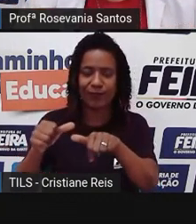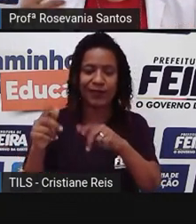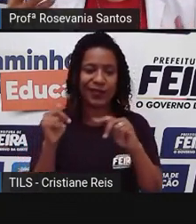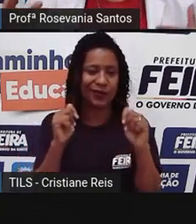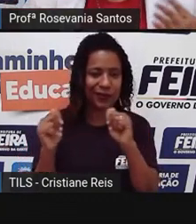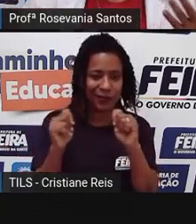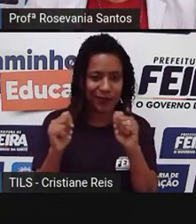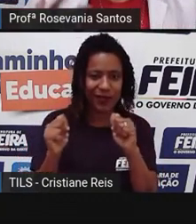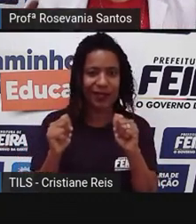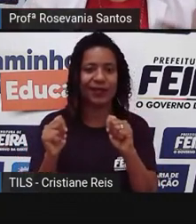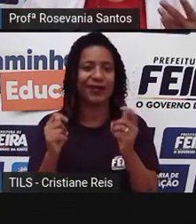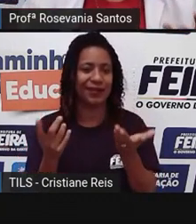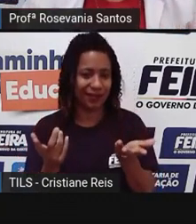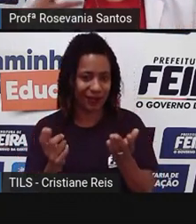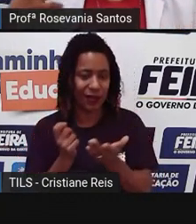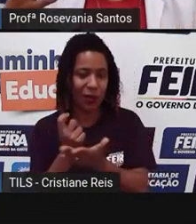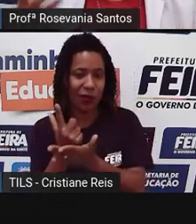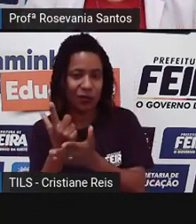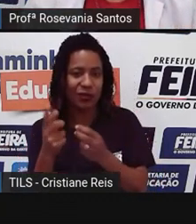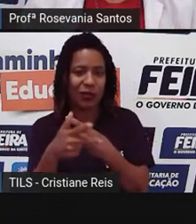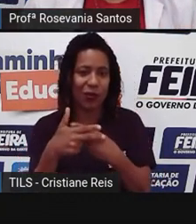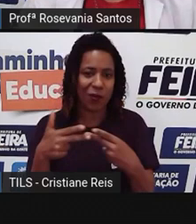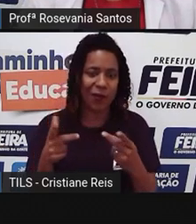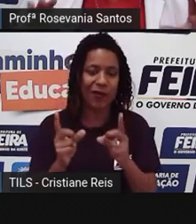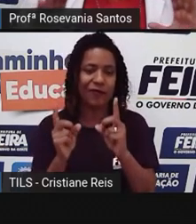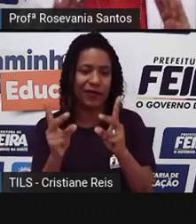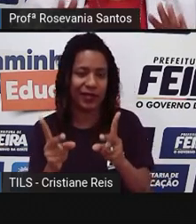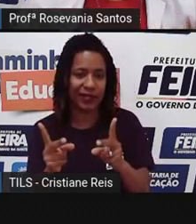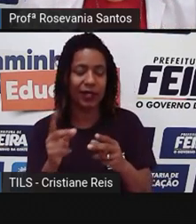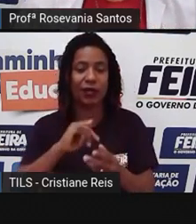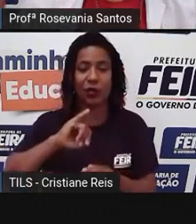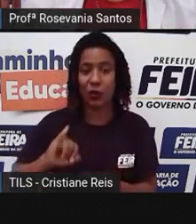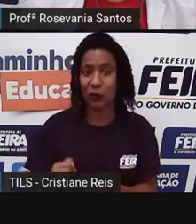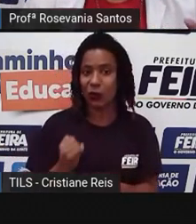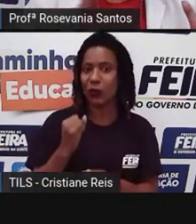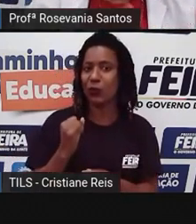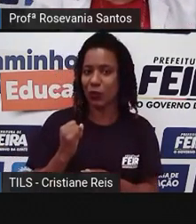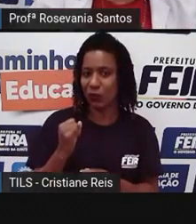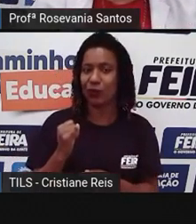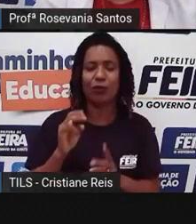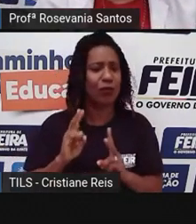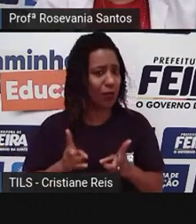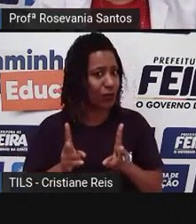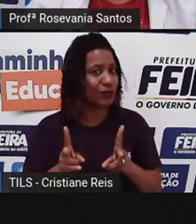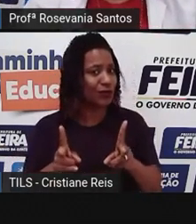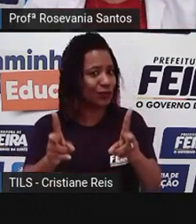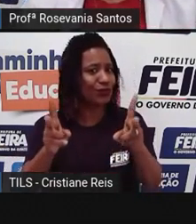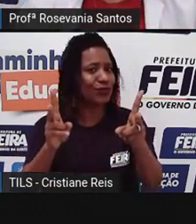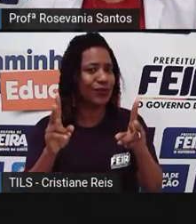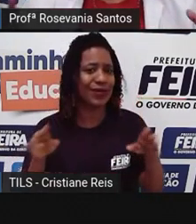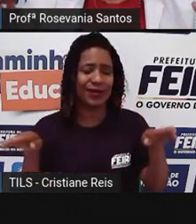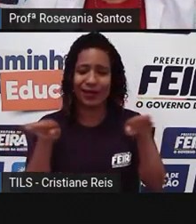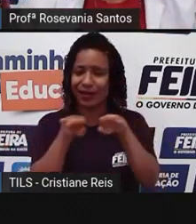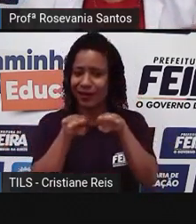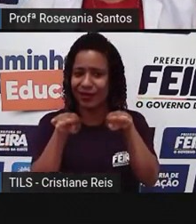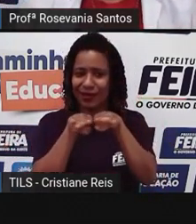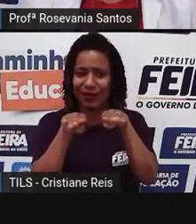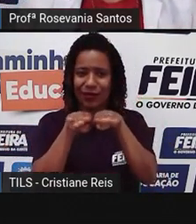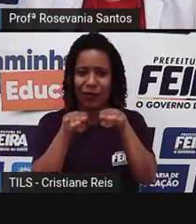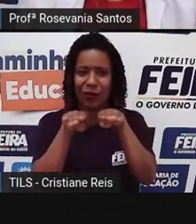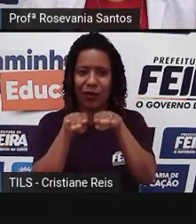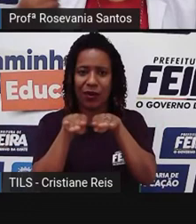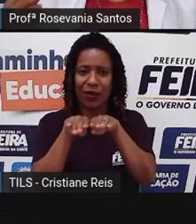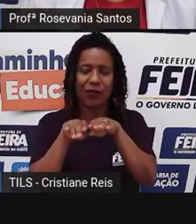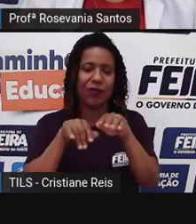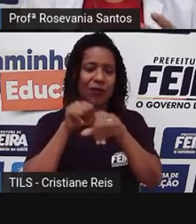baseia, né, na compra e veda de mercadorias, no lucro, ela continua praticamente igualzinha, não mudou muita coisa.